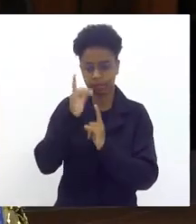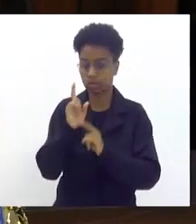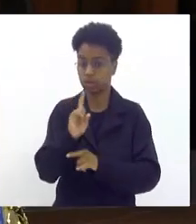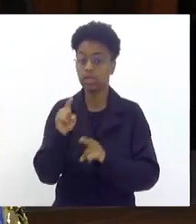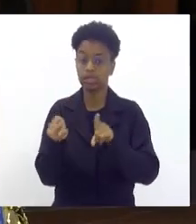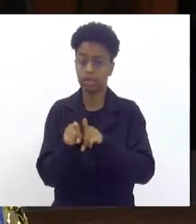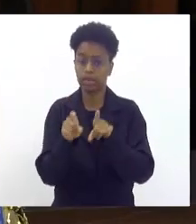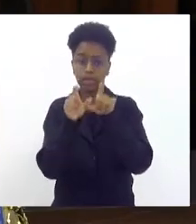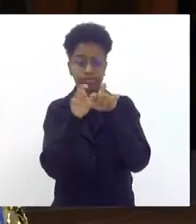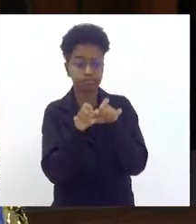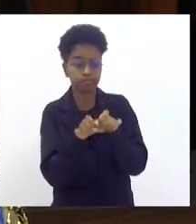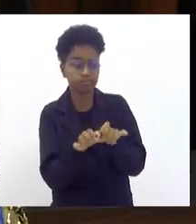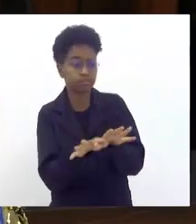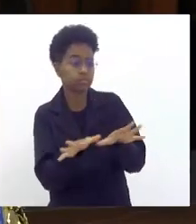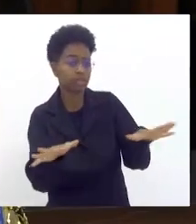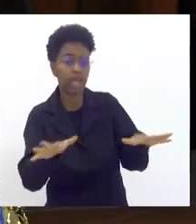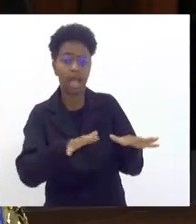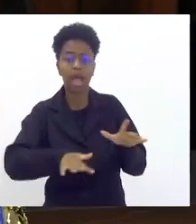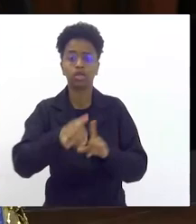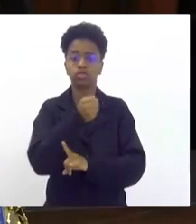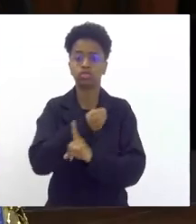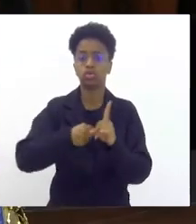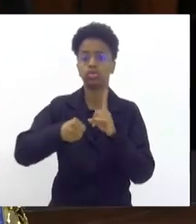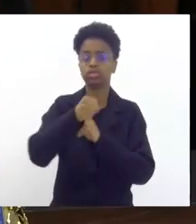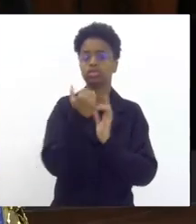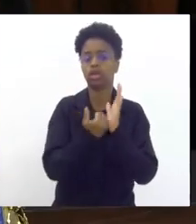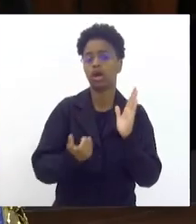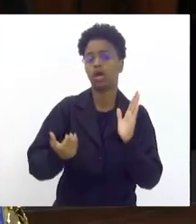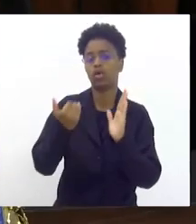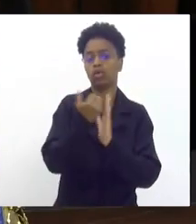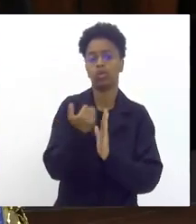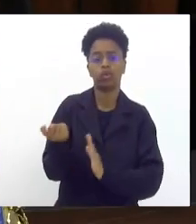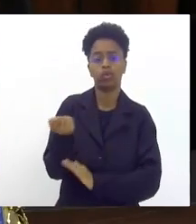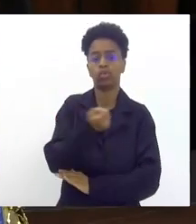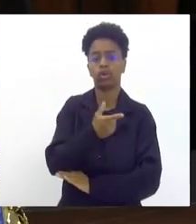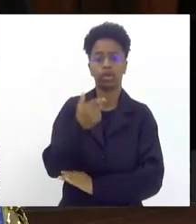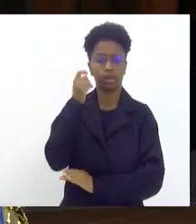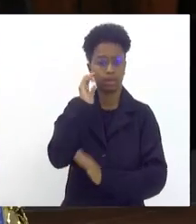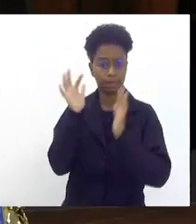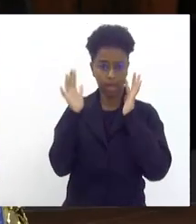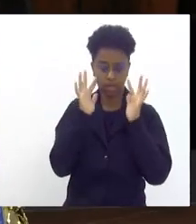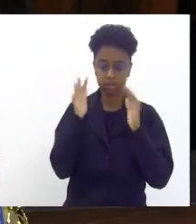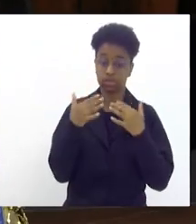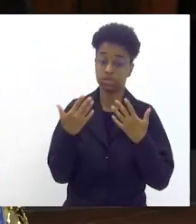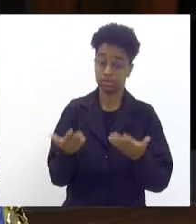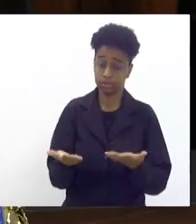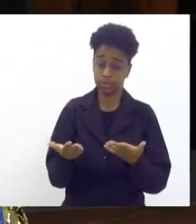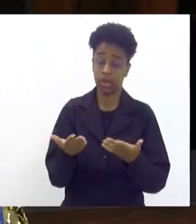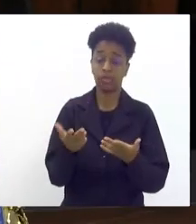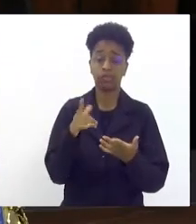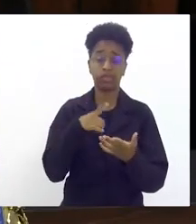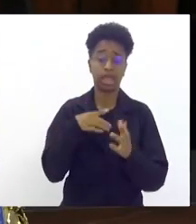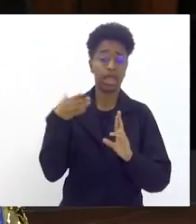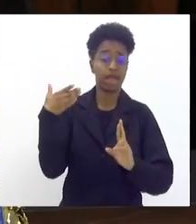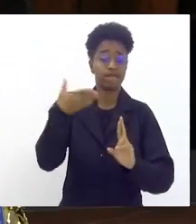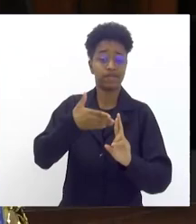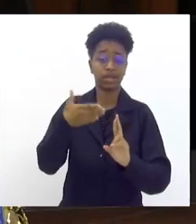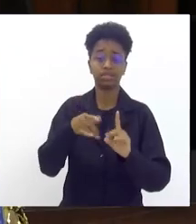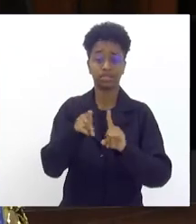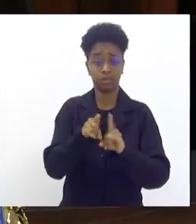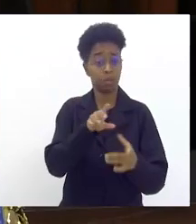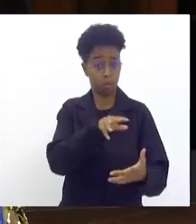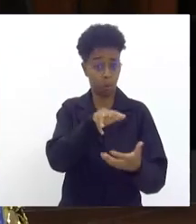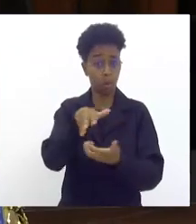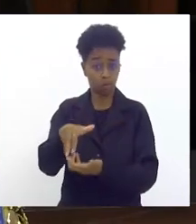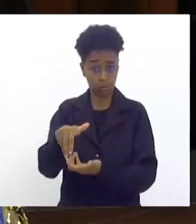carnavalesca para um setor social muito maior do que a gente possa imaginar isso aí vira uma referência inclusive internacional